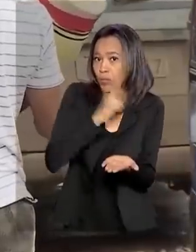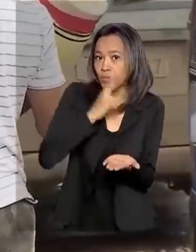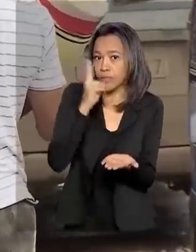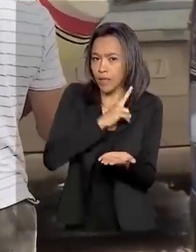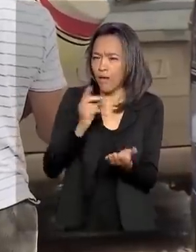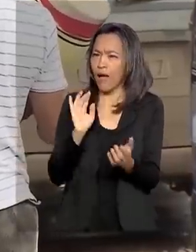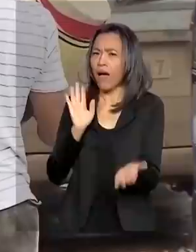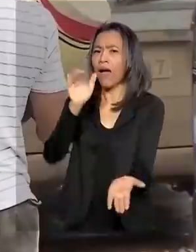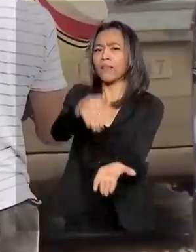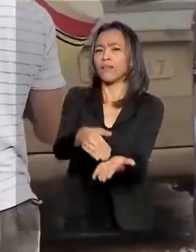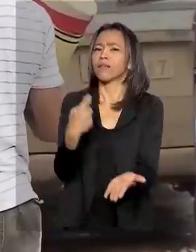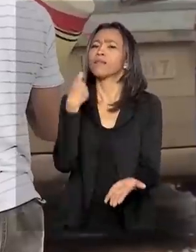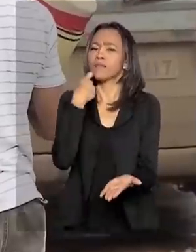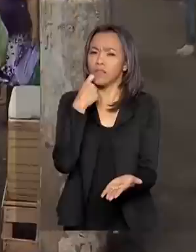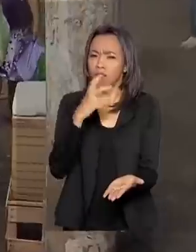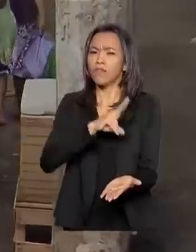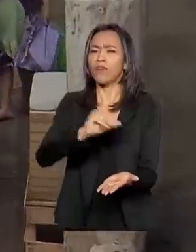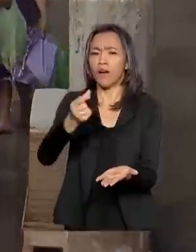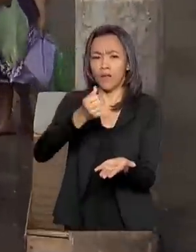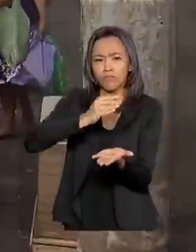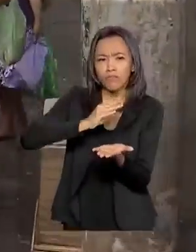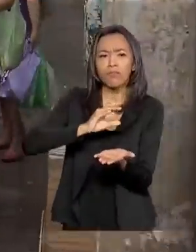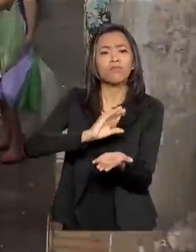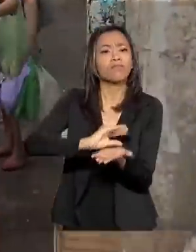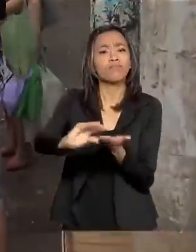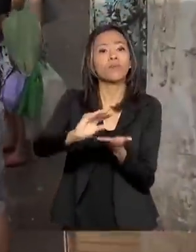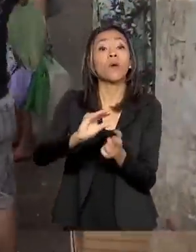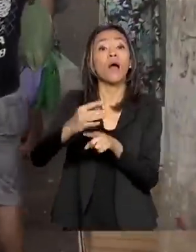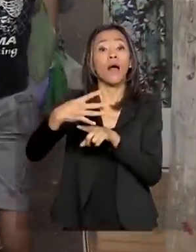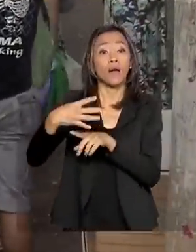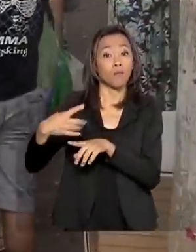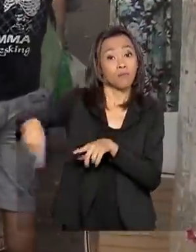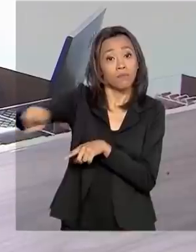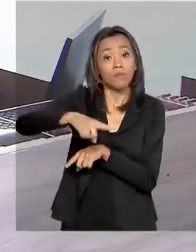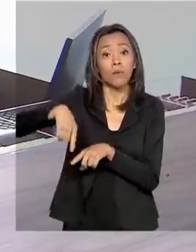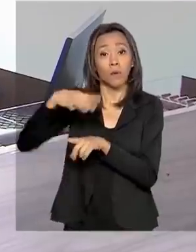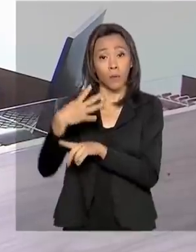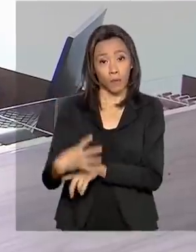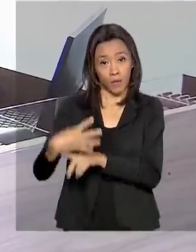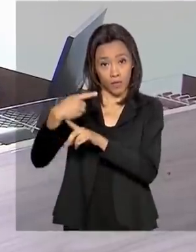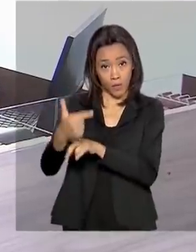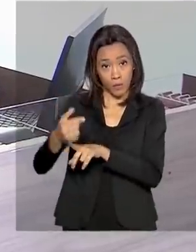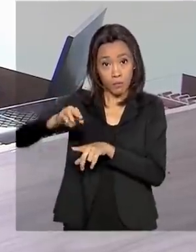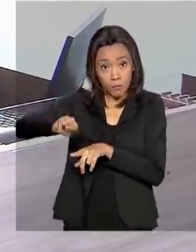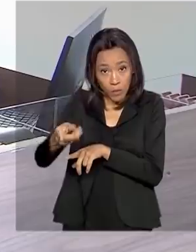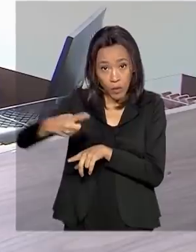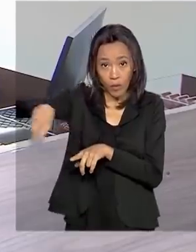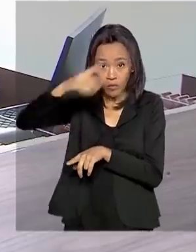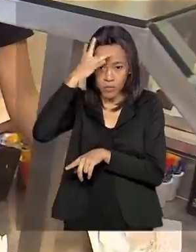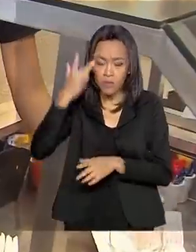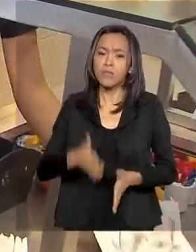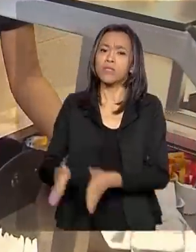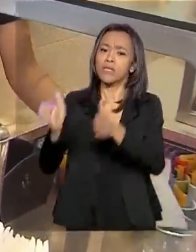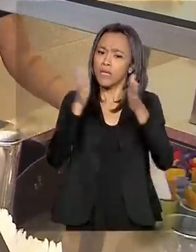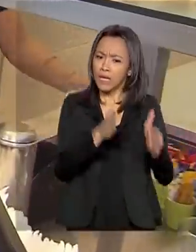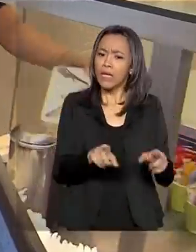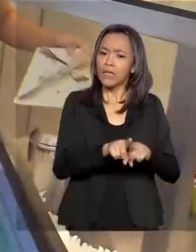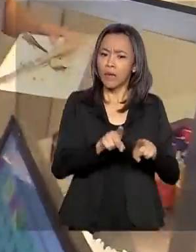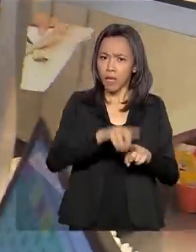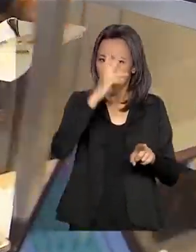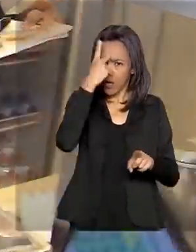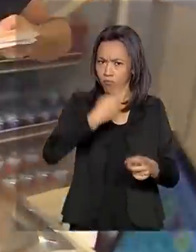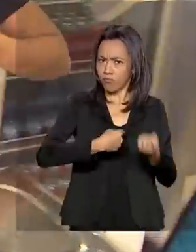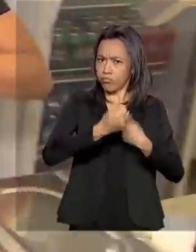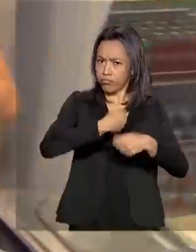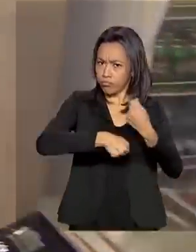-feira, o benefício deve chegar a 42 milhões de brasileiros. Microempresários também terão ajuda de 7